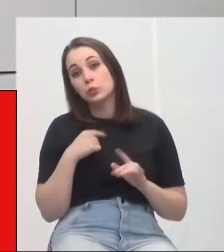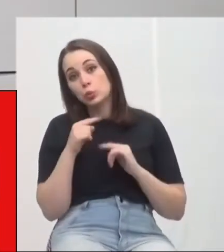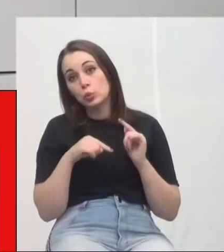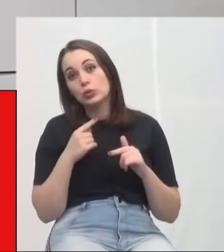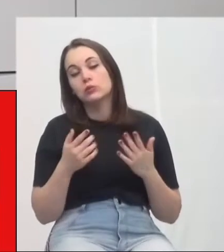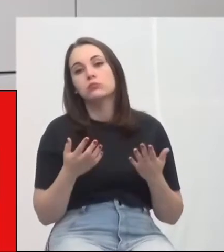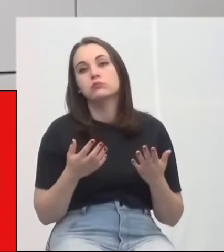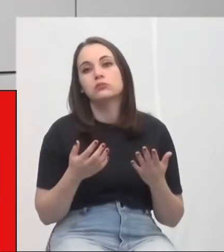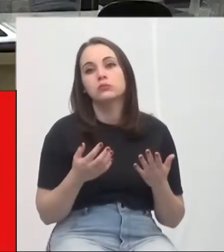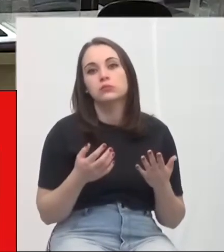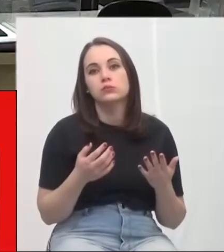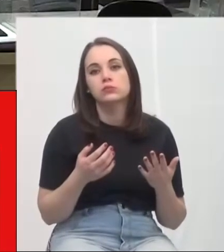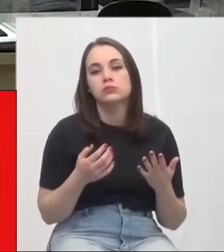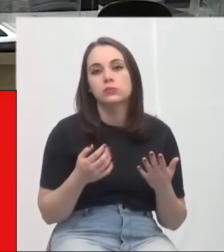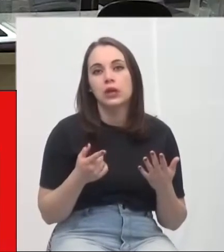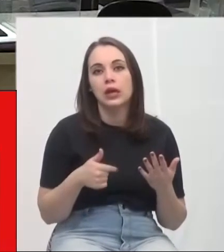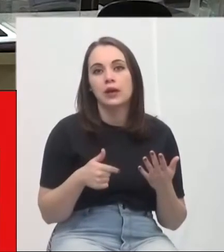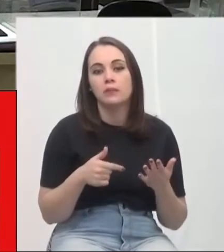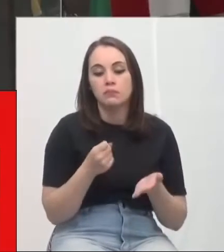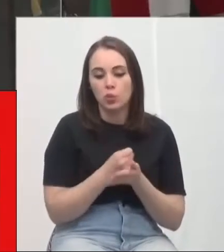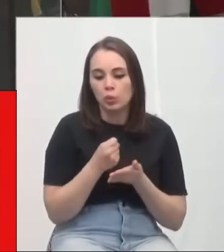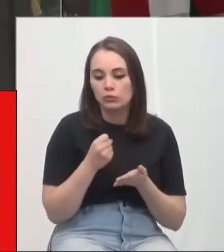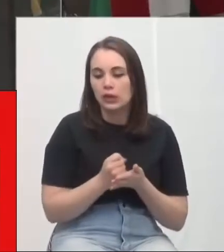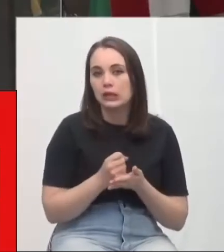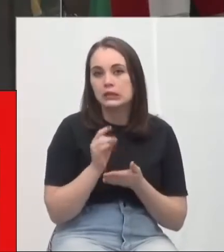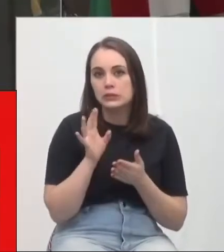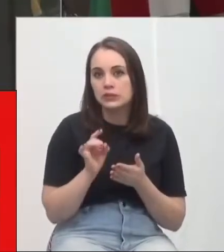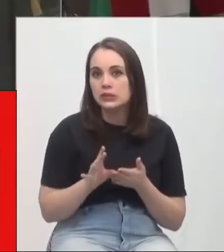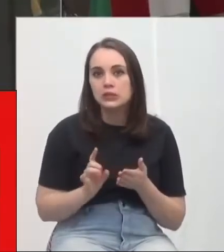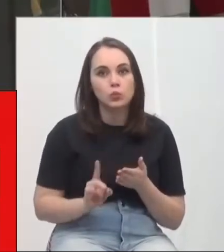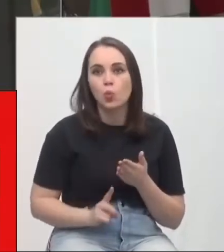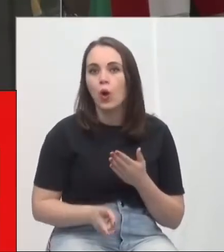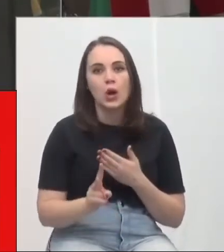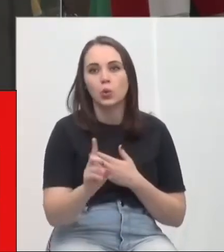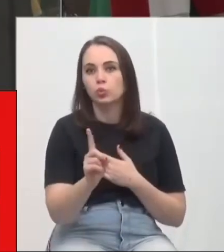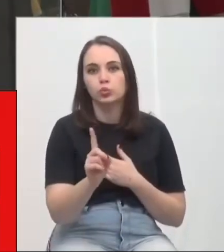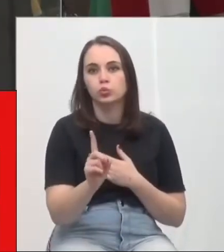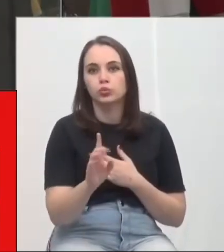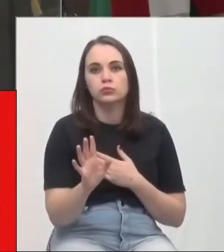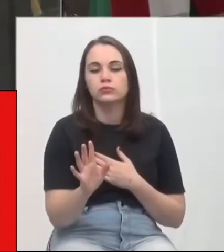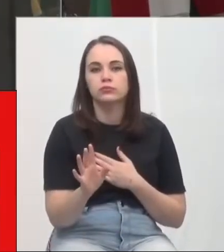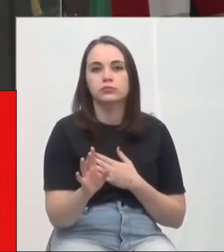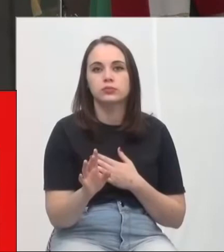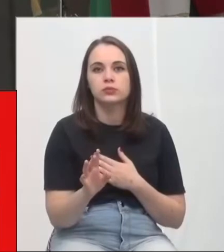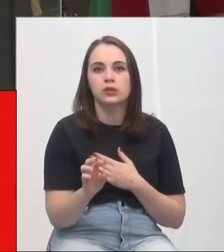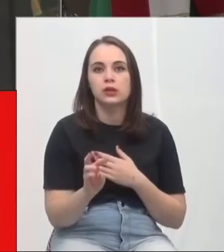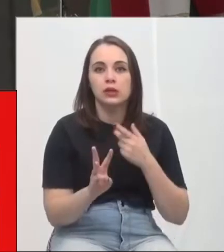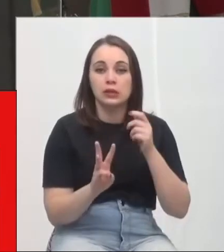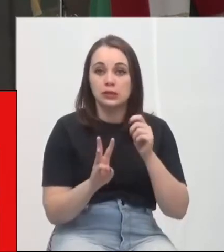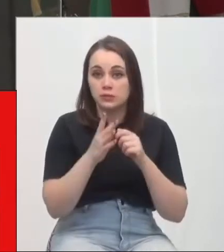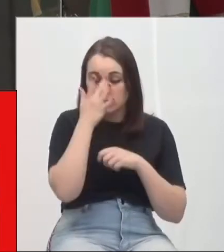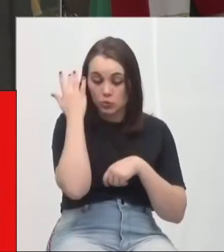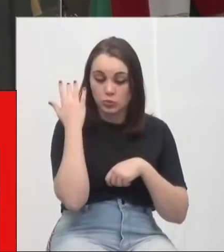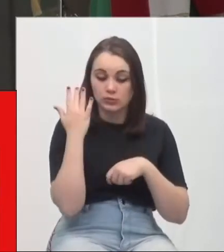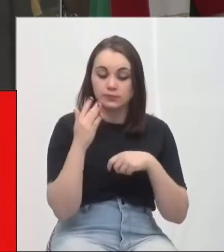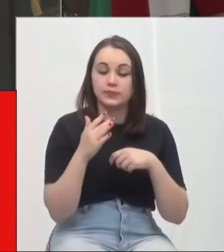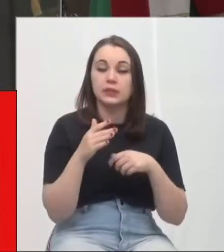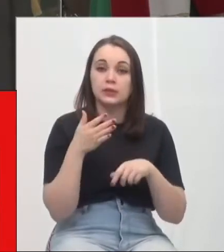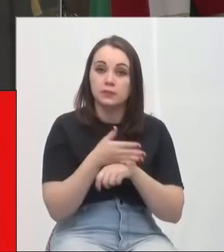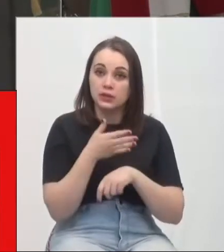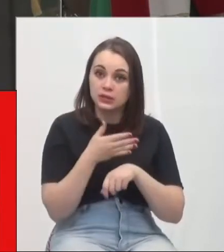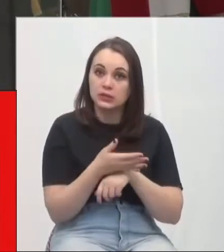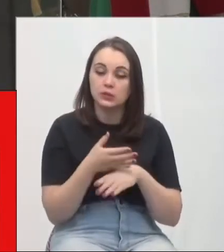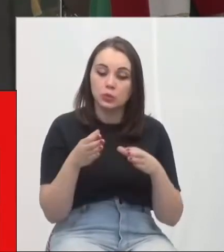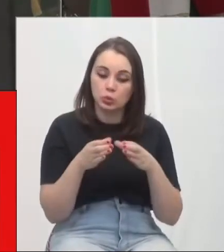Ela é instituída para aquele contrato administrativo, ela não é permanente. e os três membros do comitê eles têm que ser